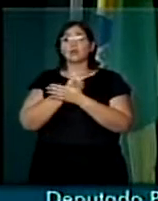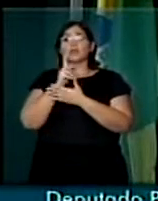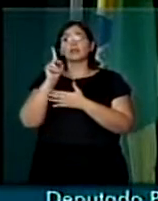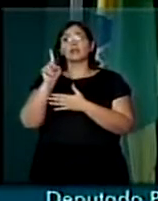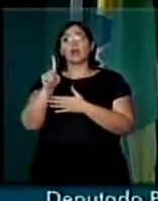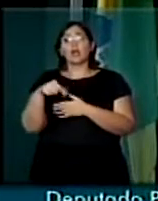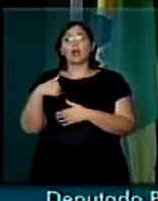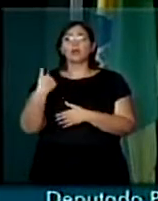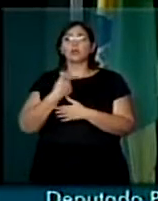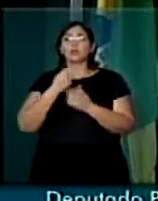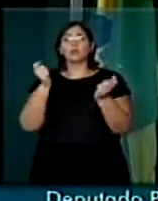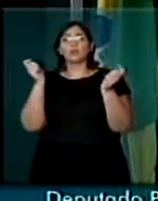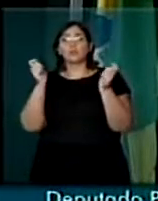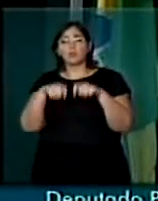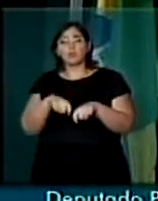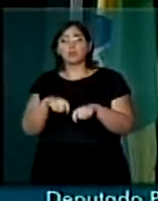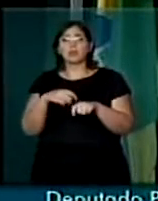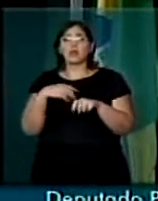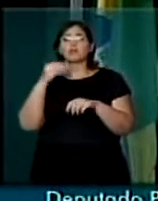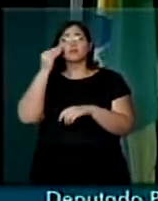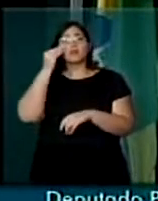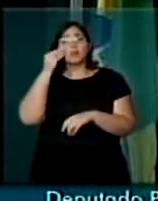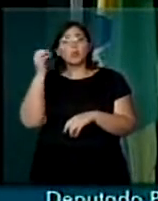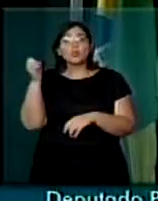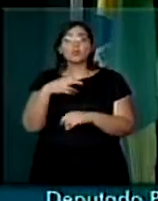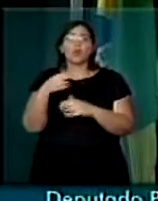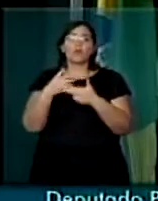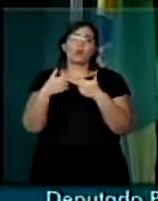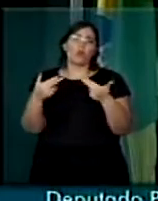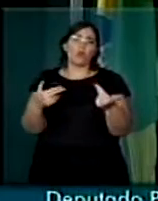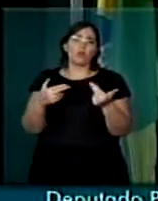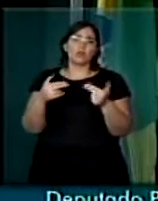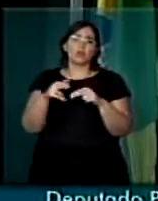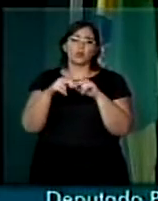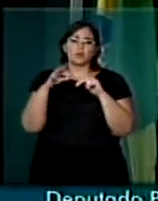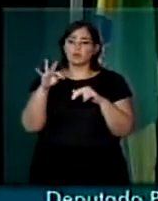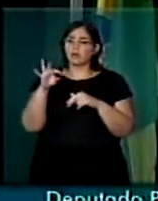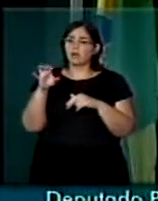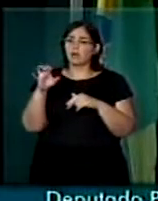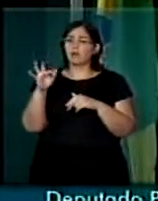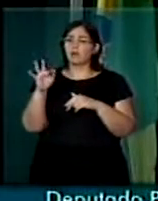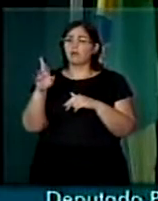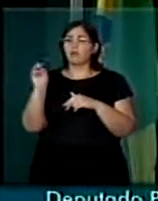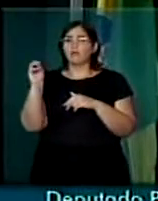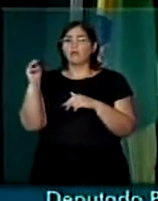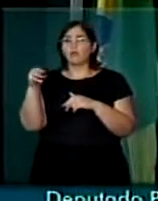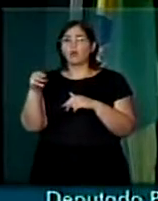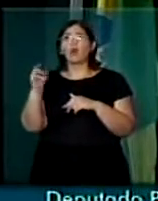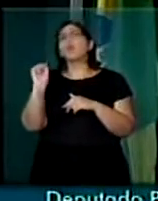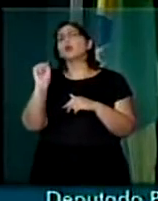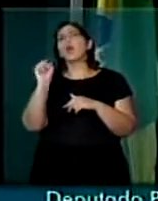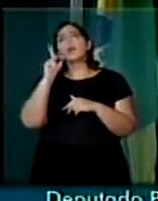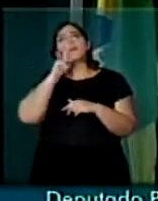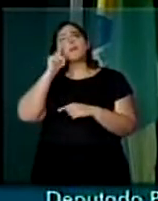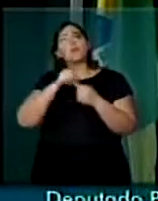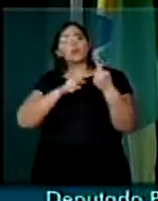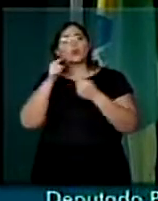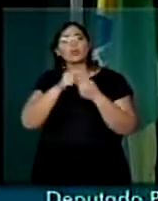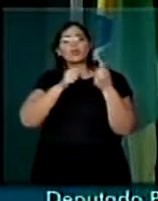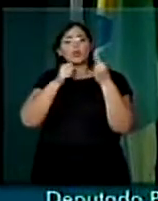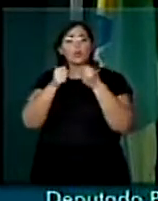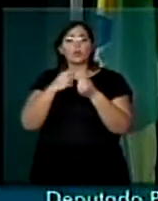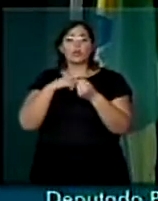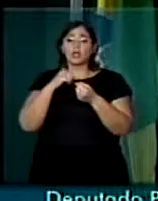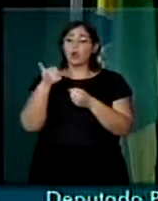a possibilidade de experimentarmos uma coisa nova, através do PFROM, que é uma política de fronteira com